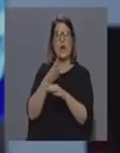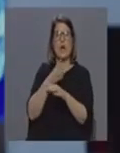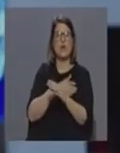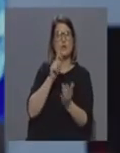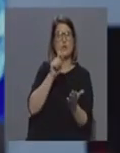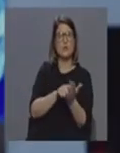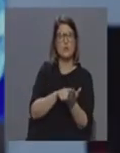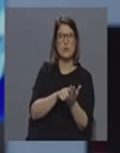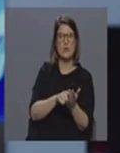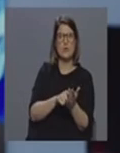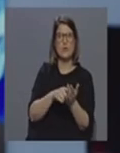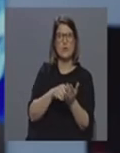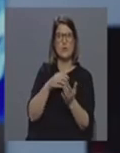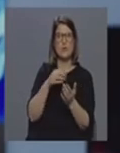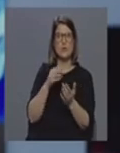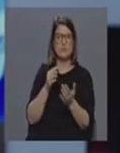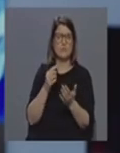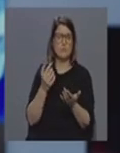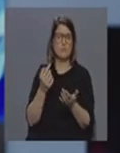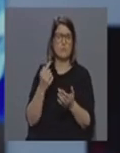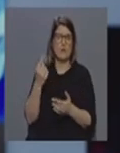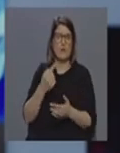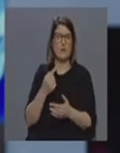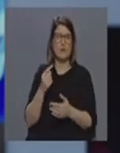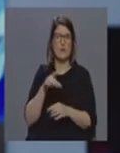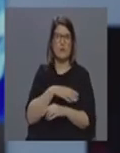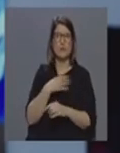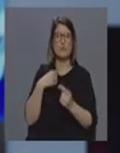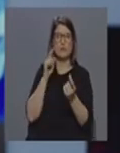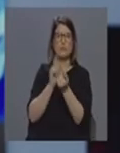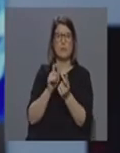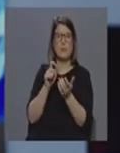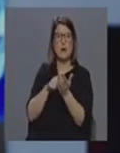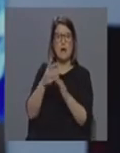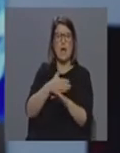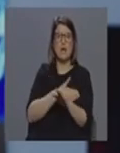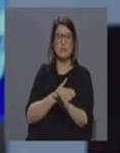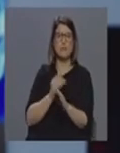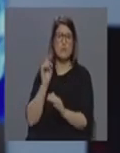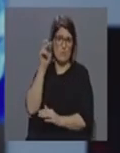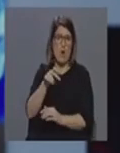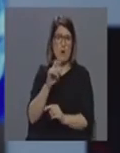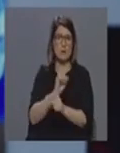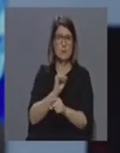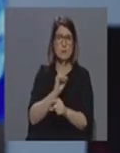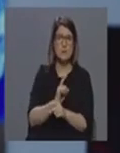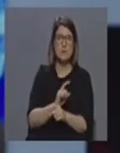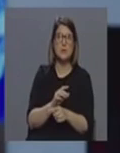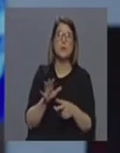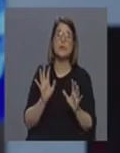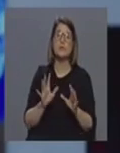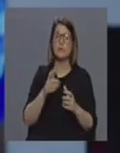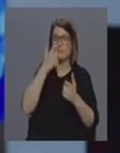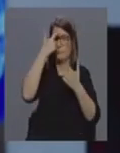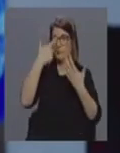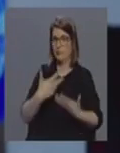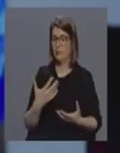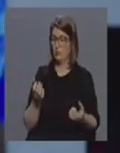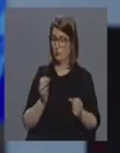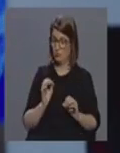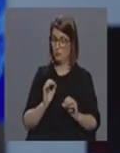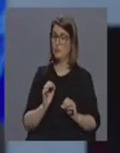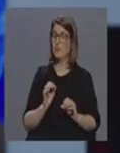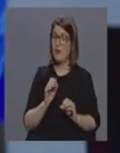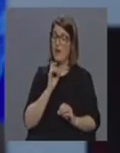entretanto devem comparecer ao fim e ao cabo ou às consultas entretanto já agendadas agora não se será de admirar entretanto também dar